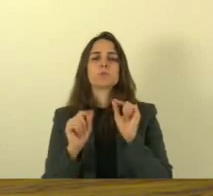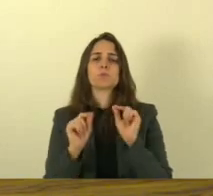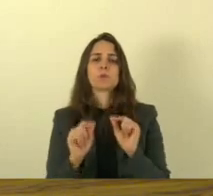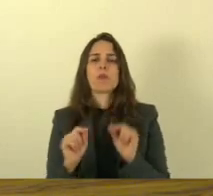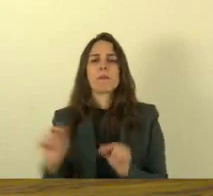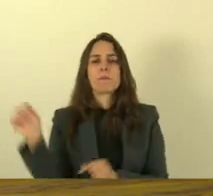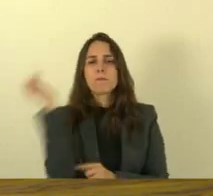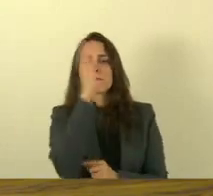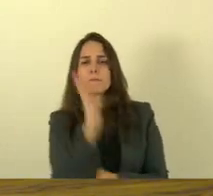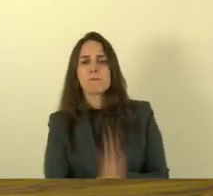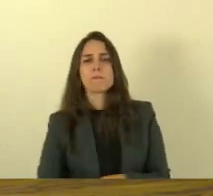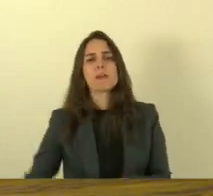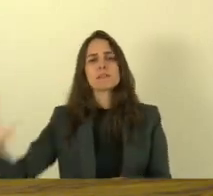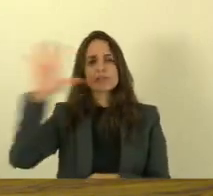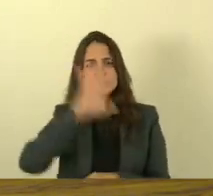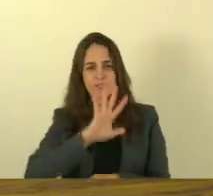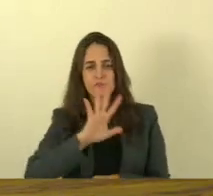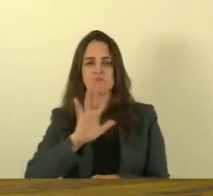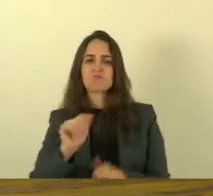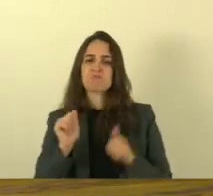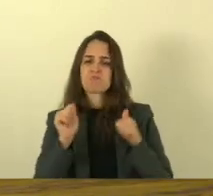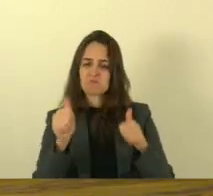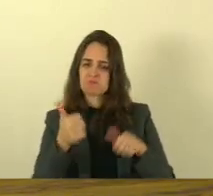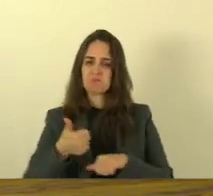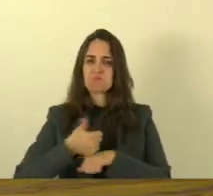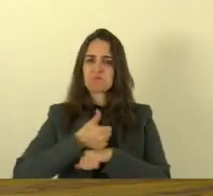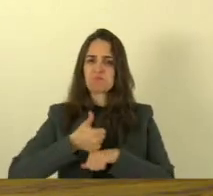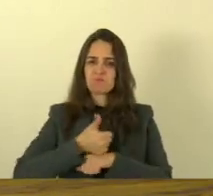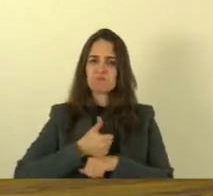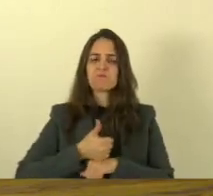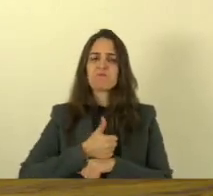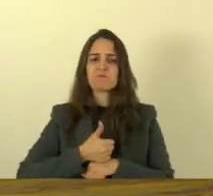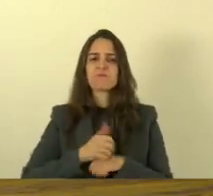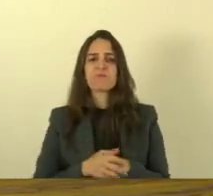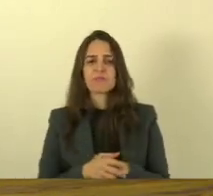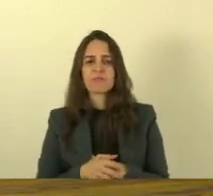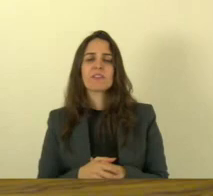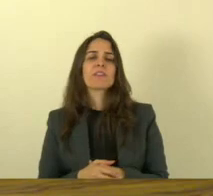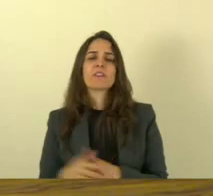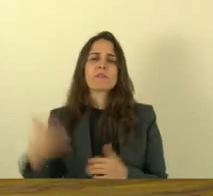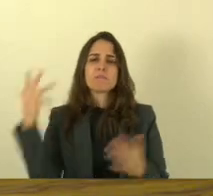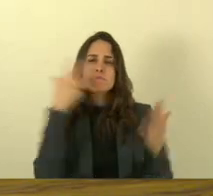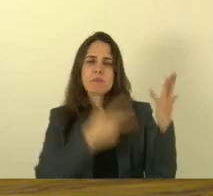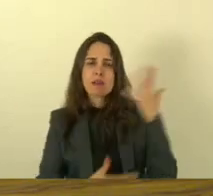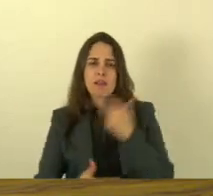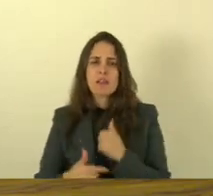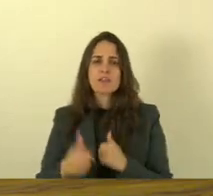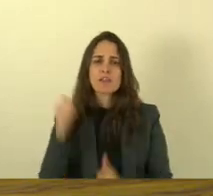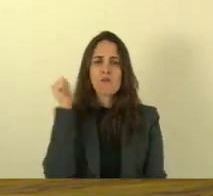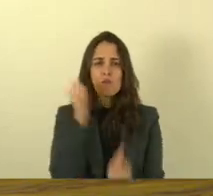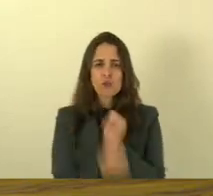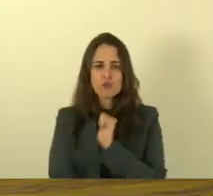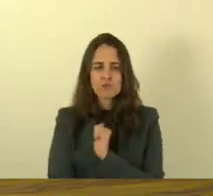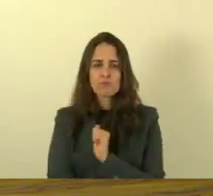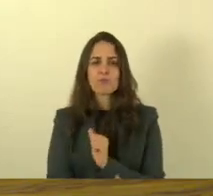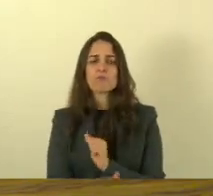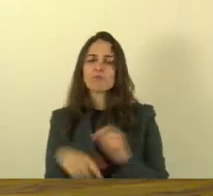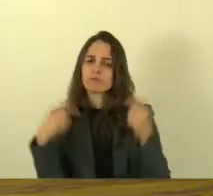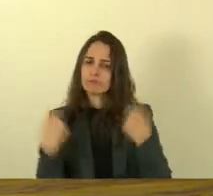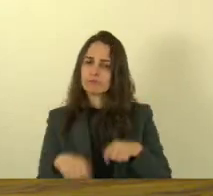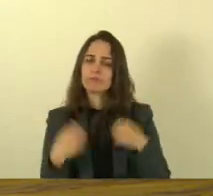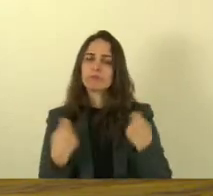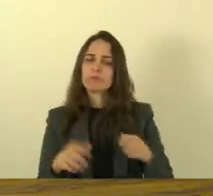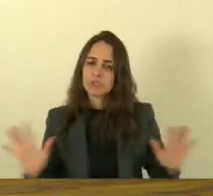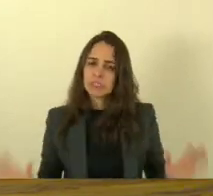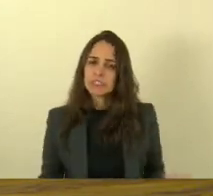tem a grandiosidade do capixaba a beleza de nosso futebol que precisa de